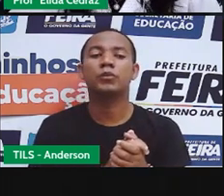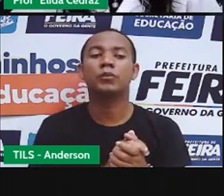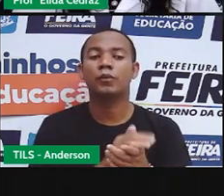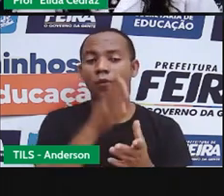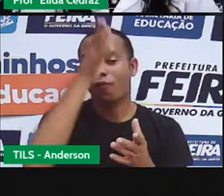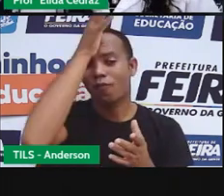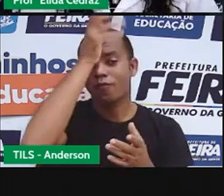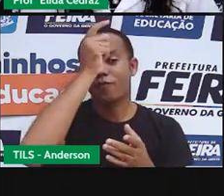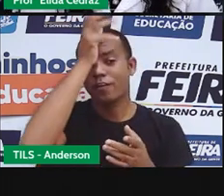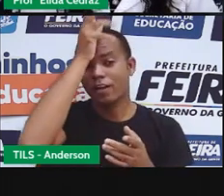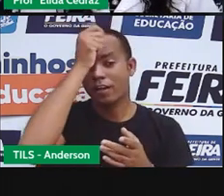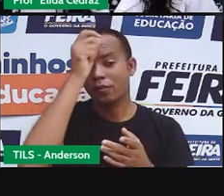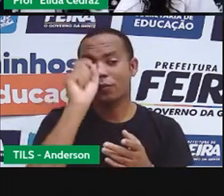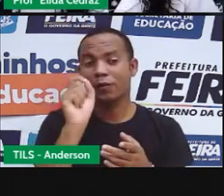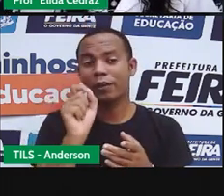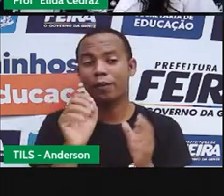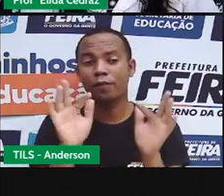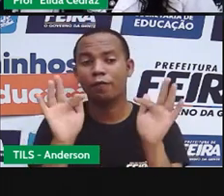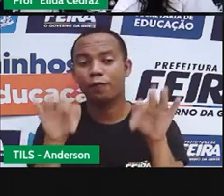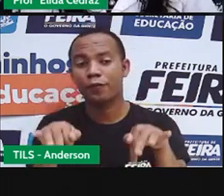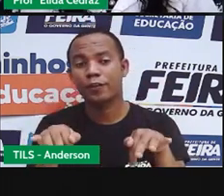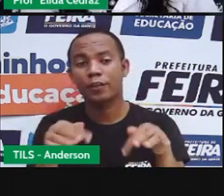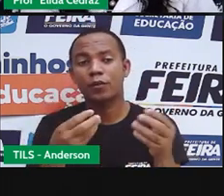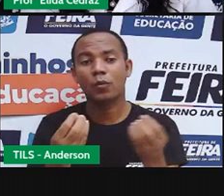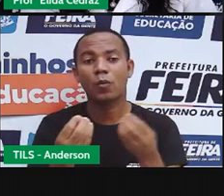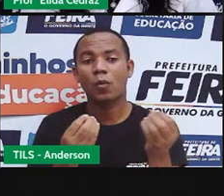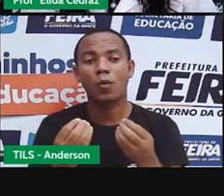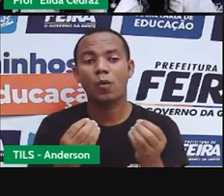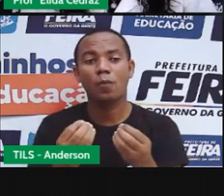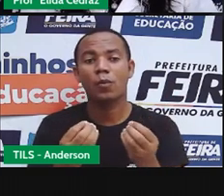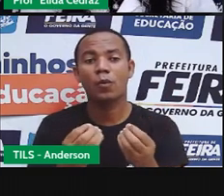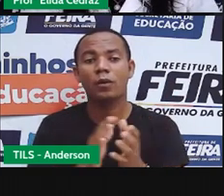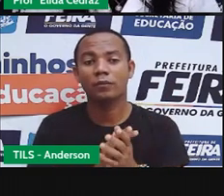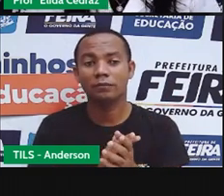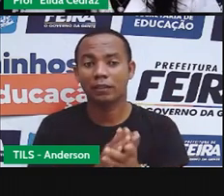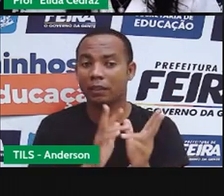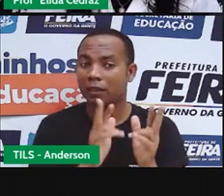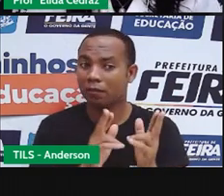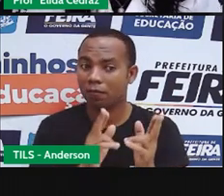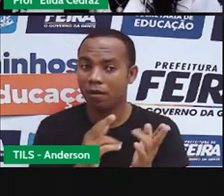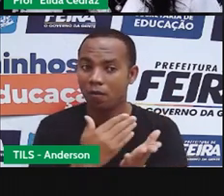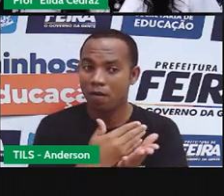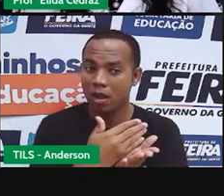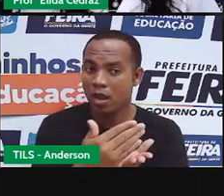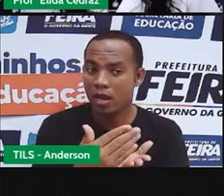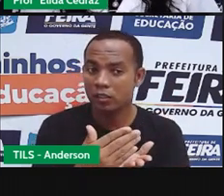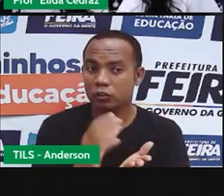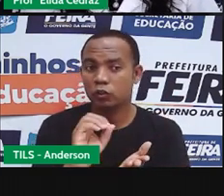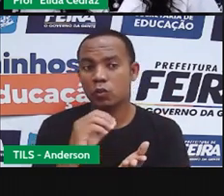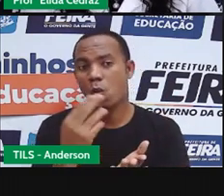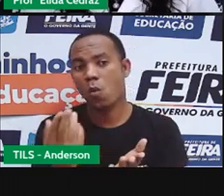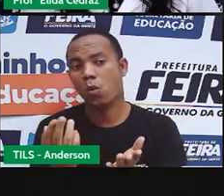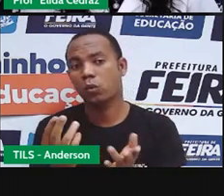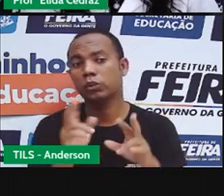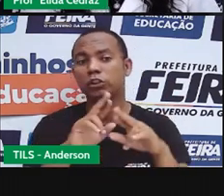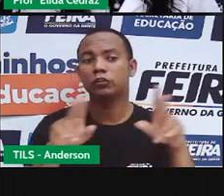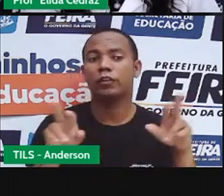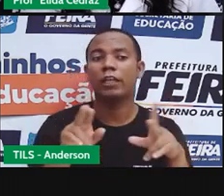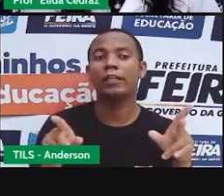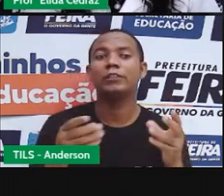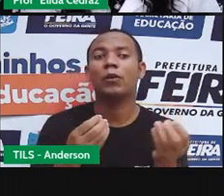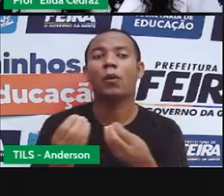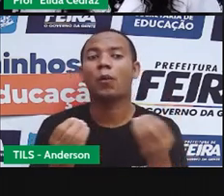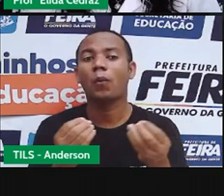no final do desenho estavam da mesma forma como eles chegaram à praia? E